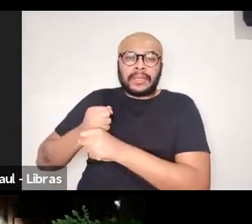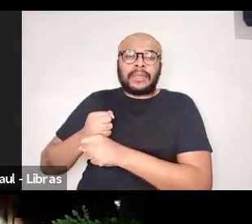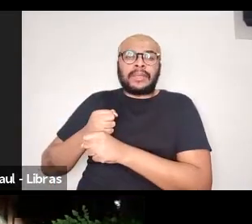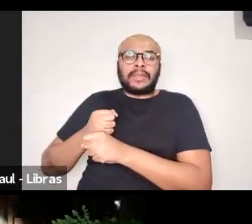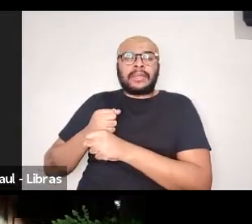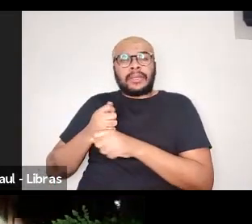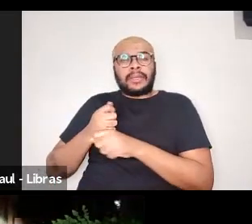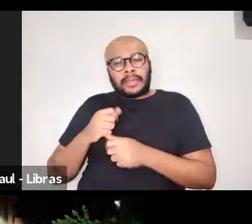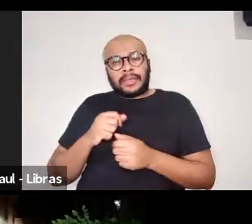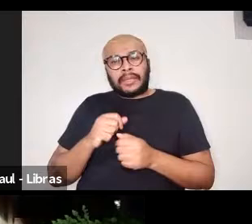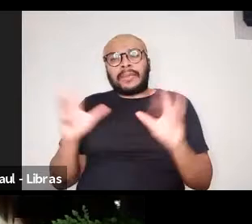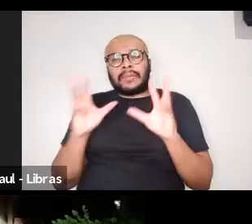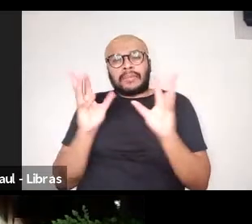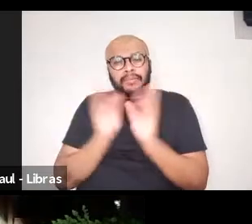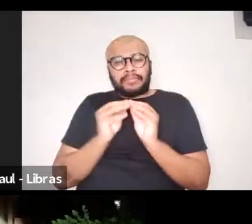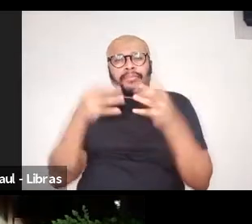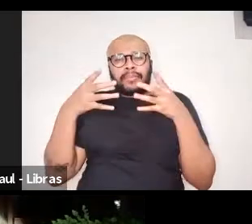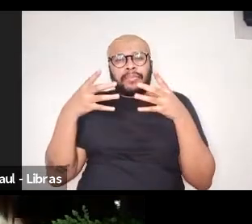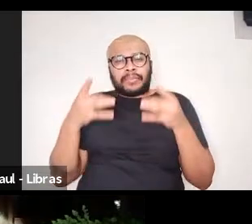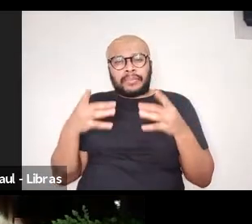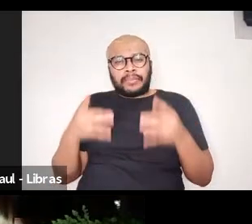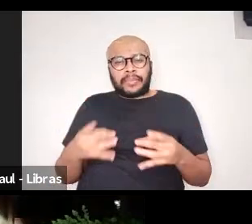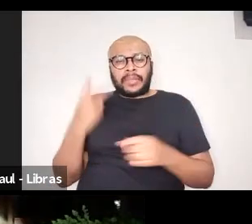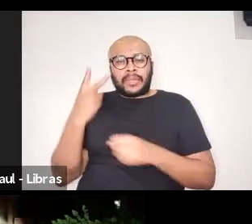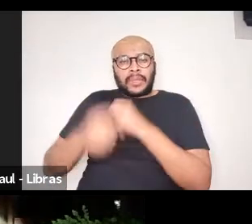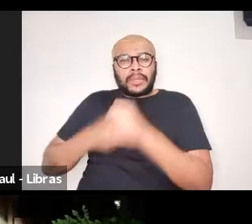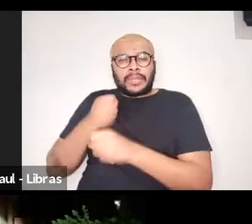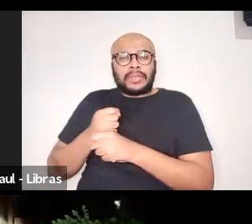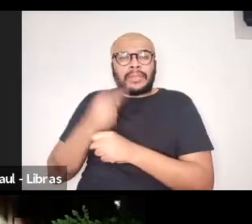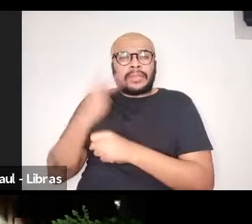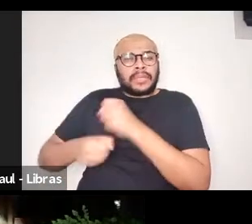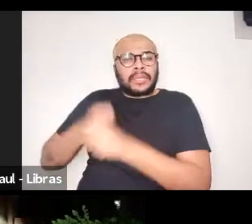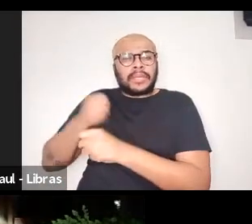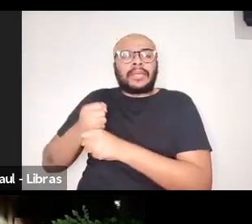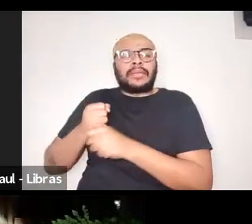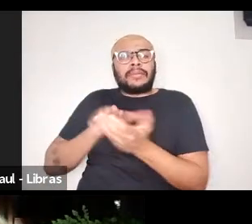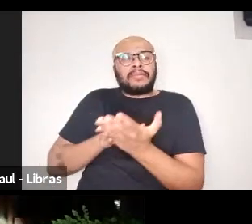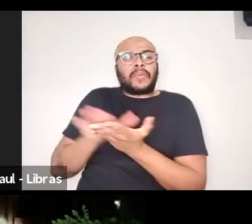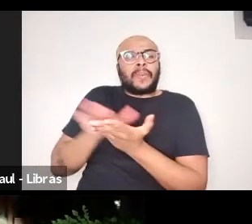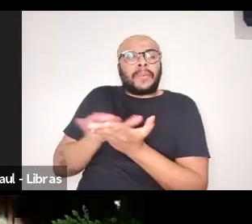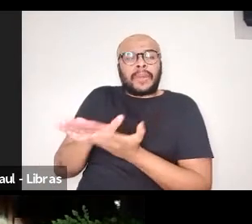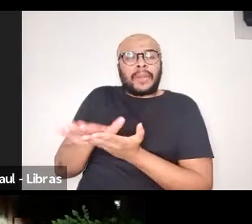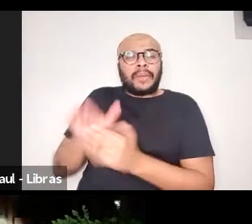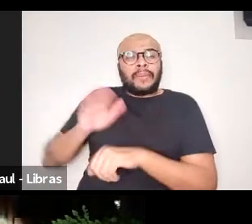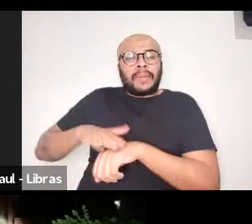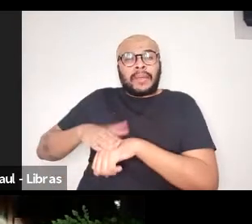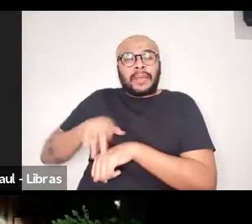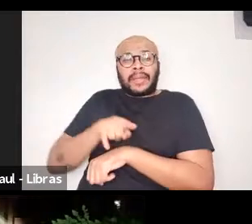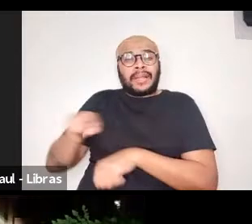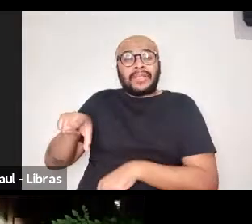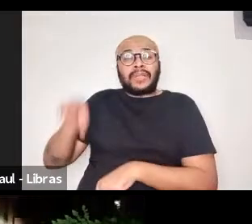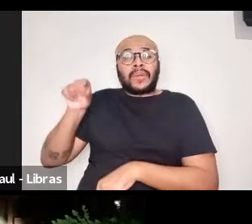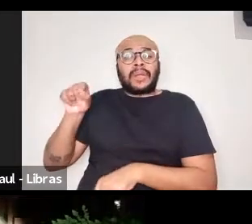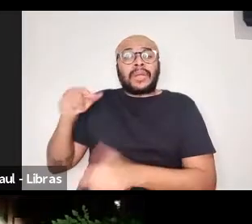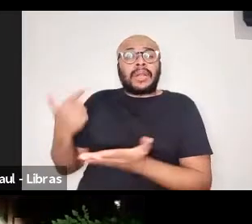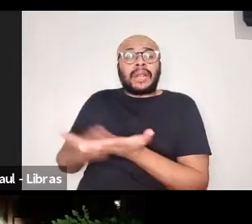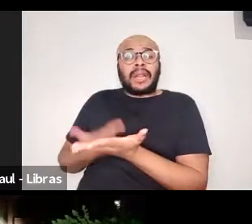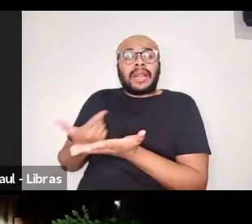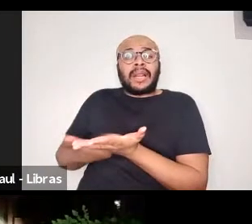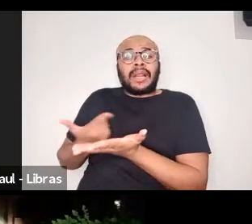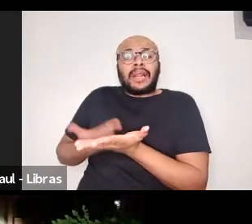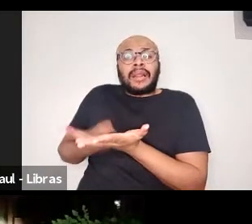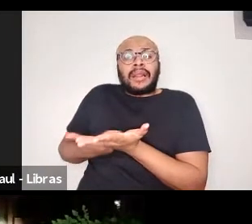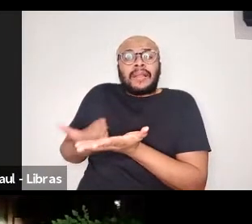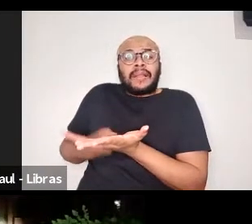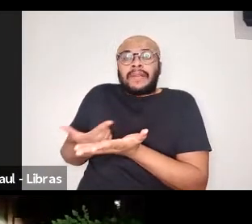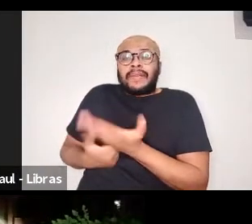resenhas, mas com nós publica cada dois anos mais ou menos, e ele escolhe livros que são, essa pergunta como